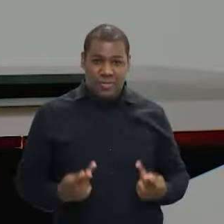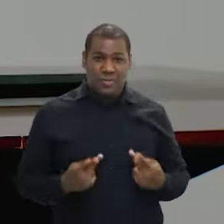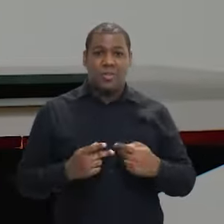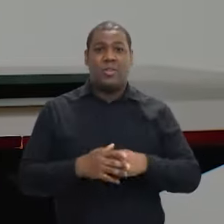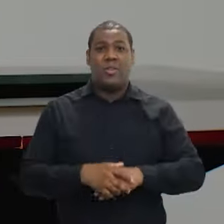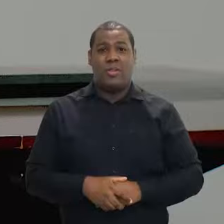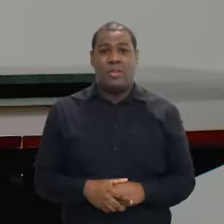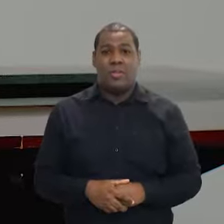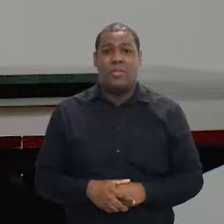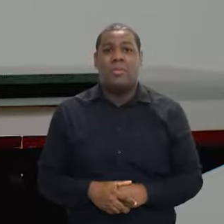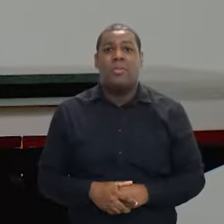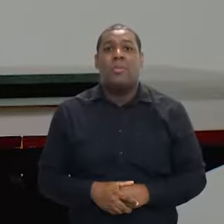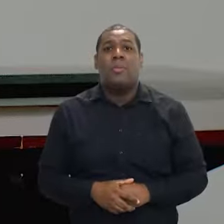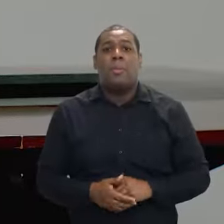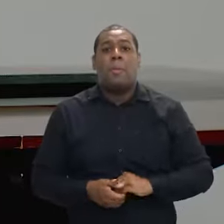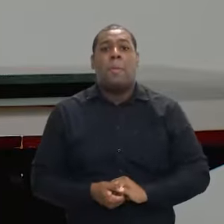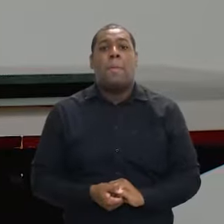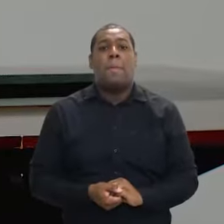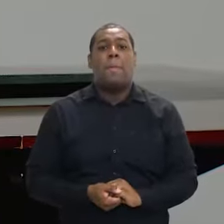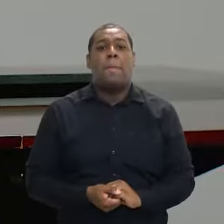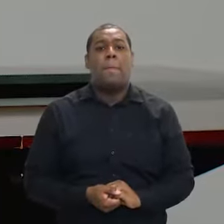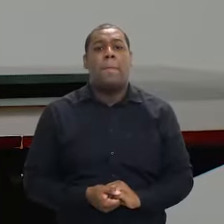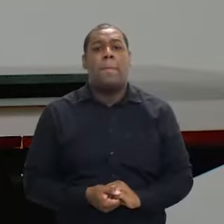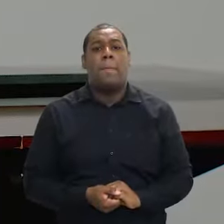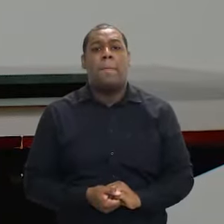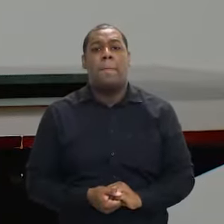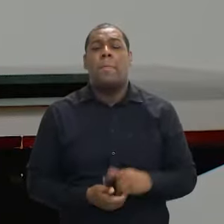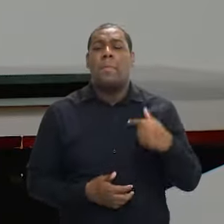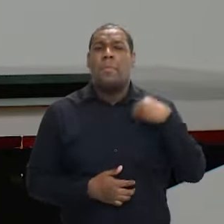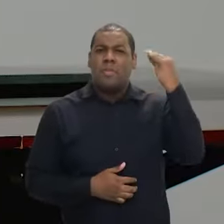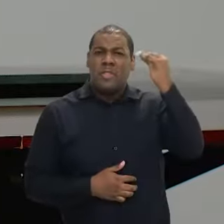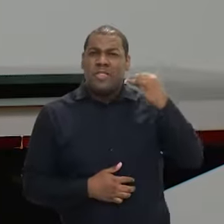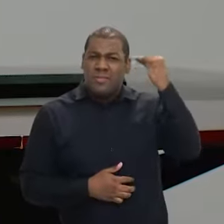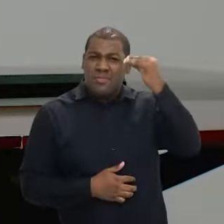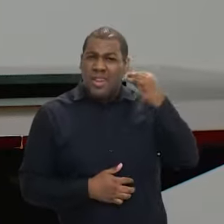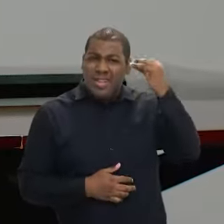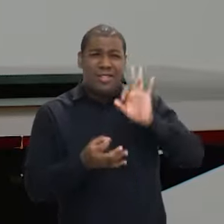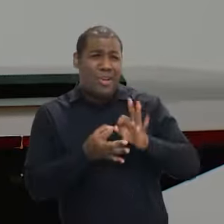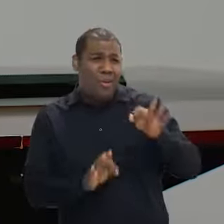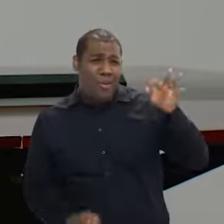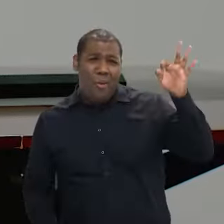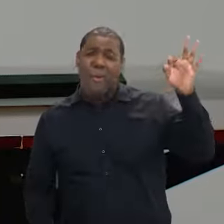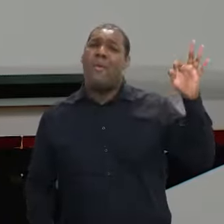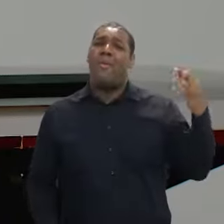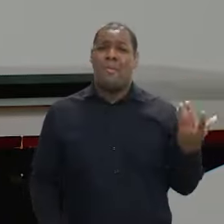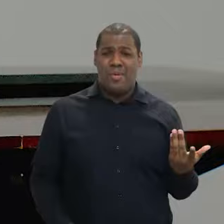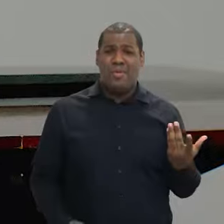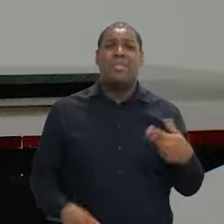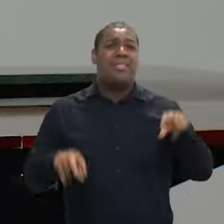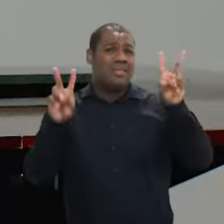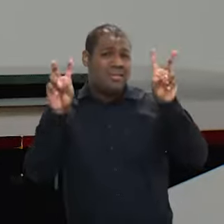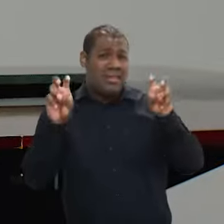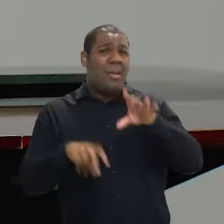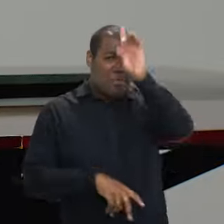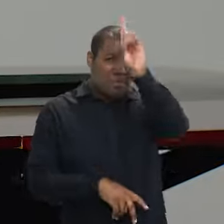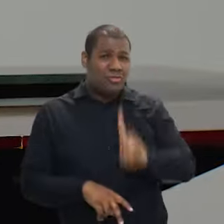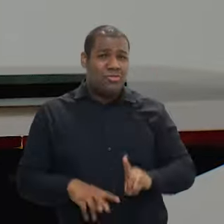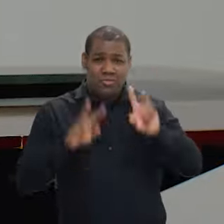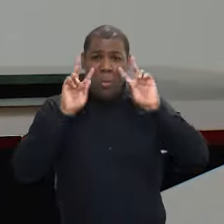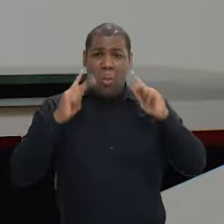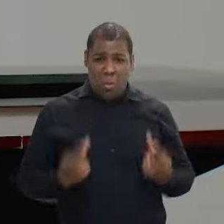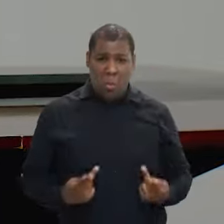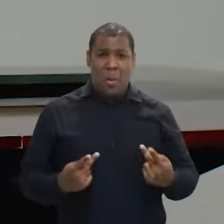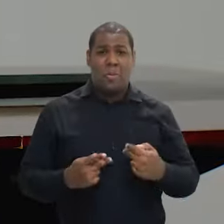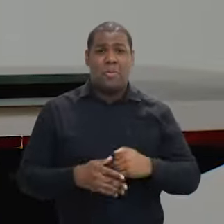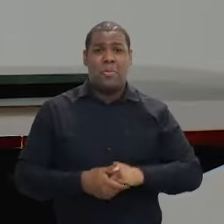direitos humanos do estado do Paraná. Então, já tinha uma experiência vasta, né? Na atuação em temáticas de